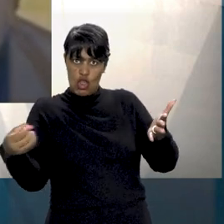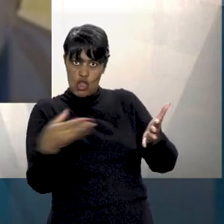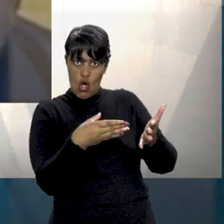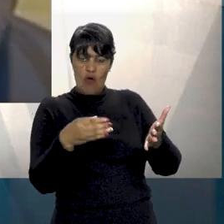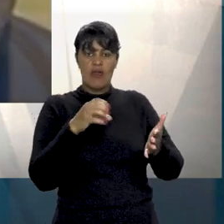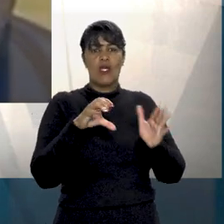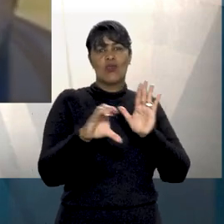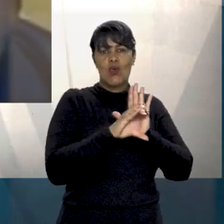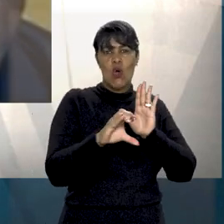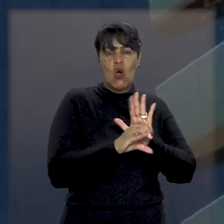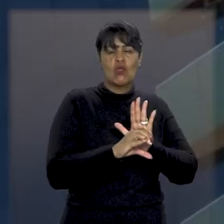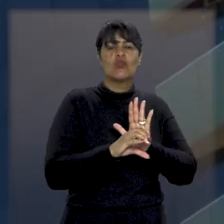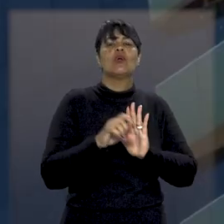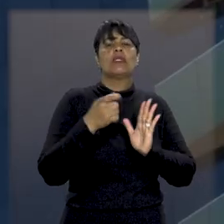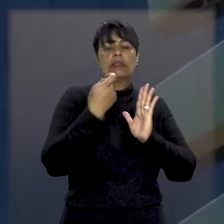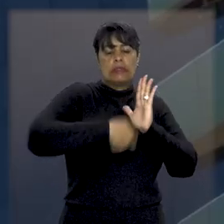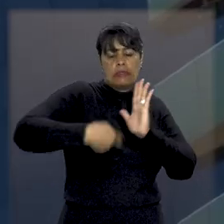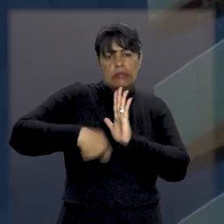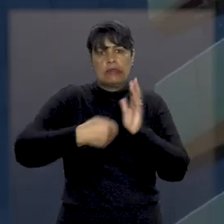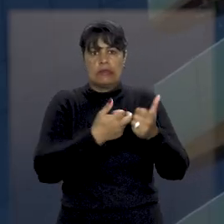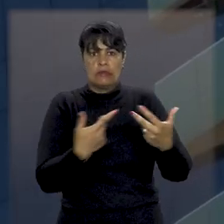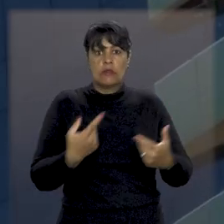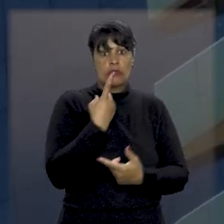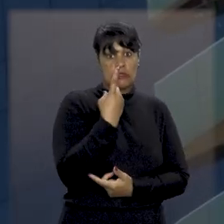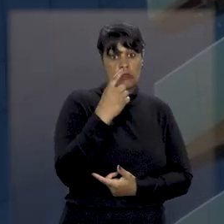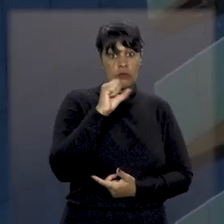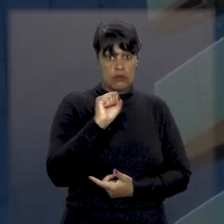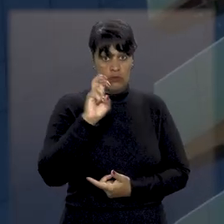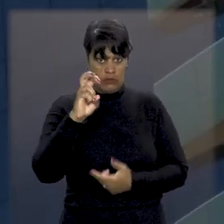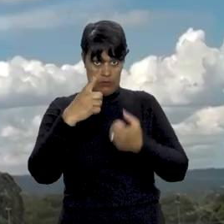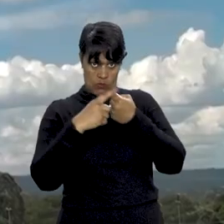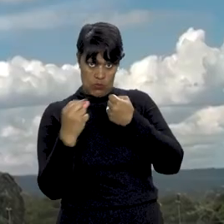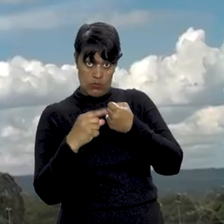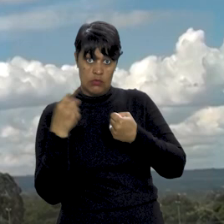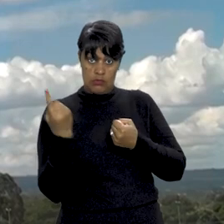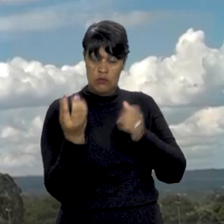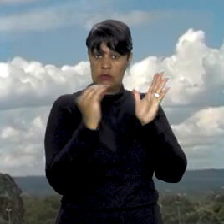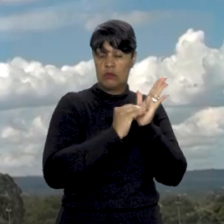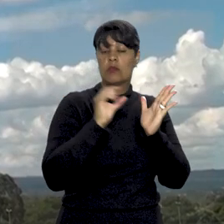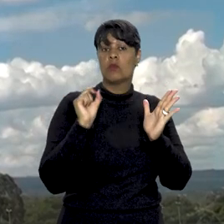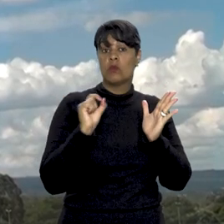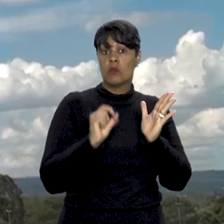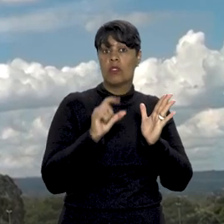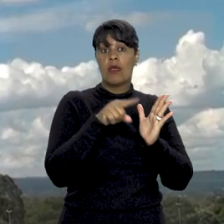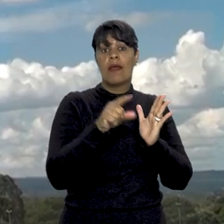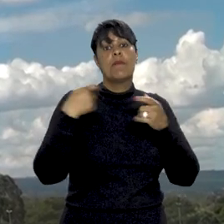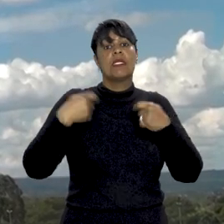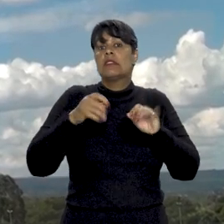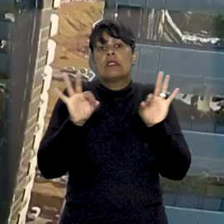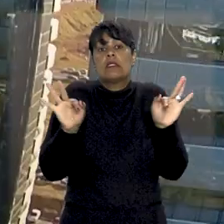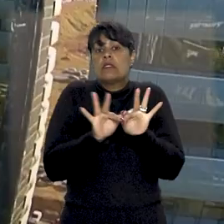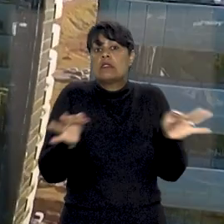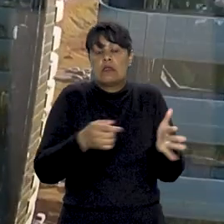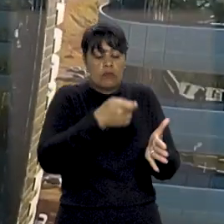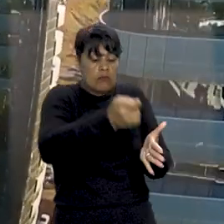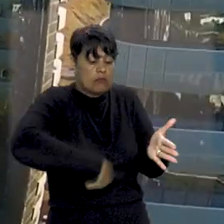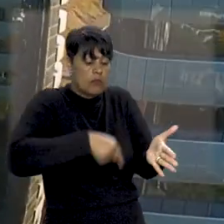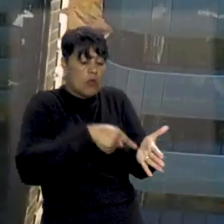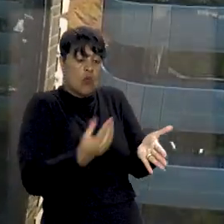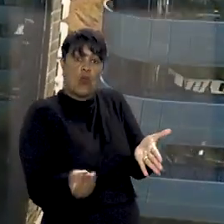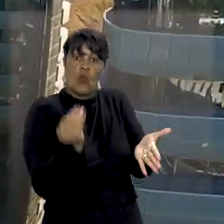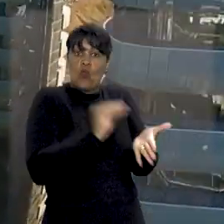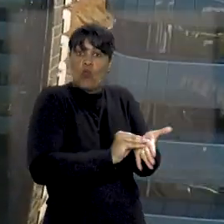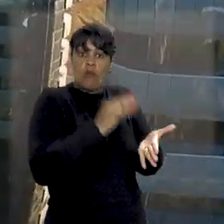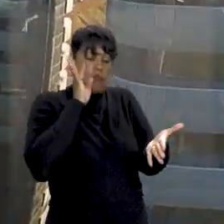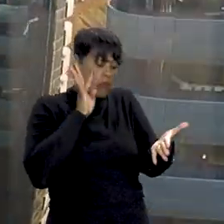Código Tributário Nacional, a presunção de fraude se tornou absoluta, bastando a efetivação da inscrição em dívida ativa para a